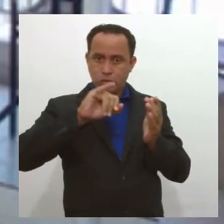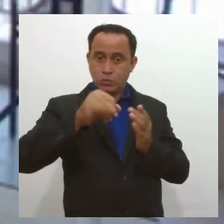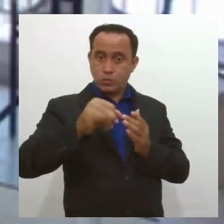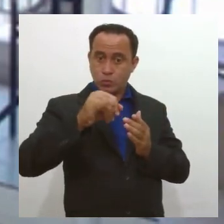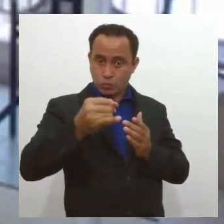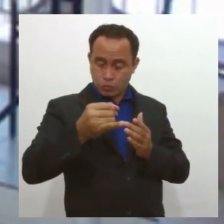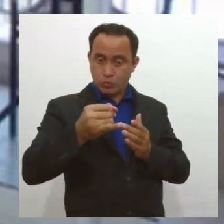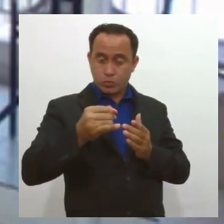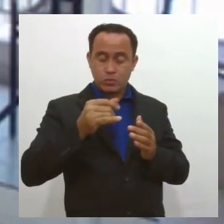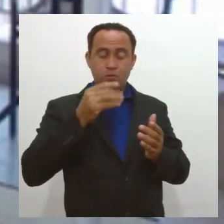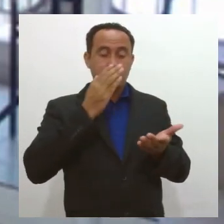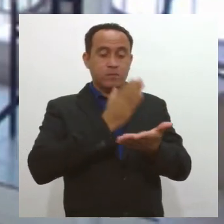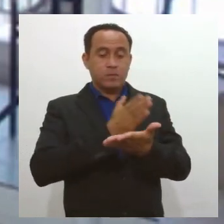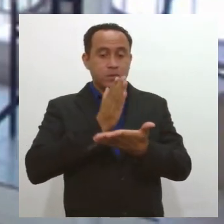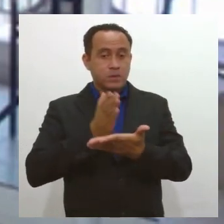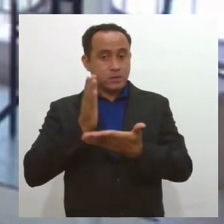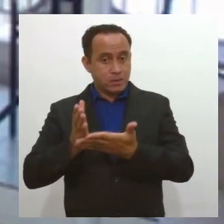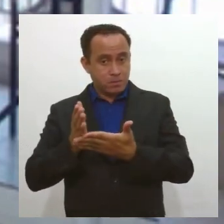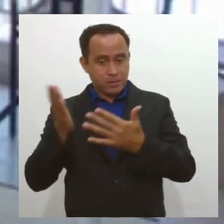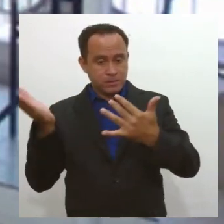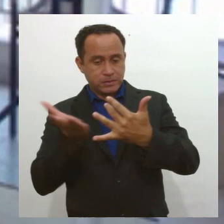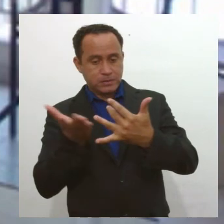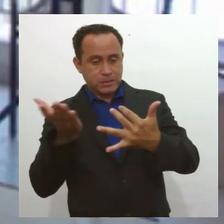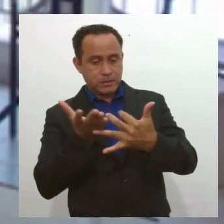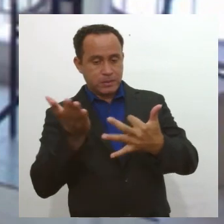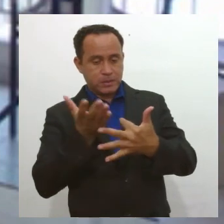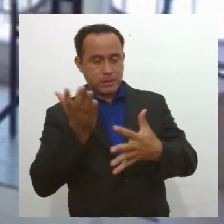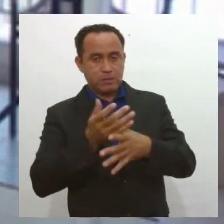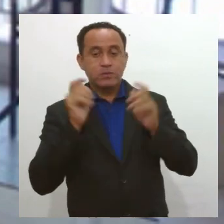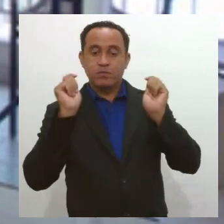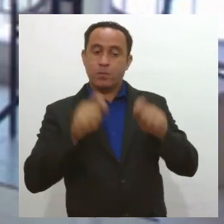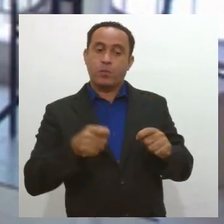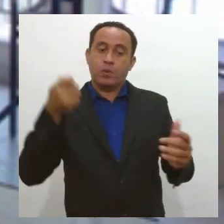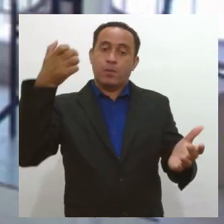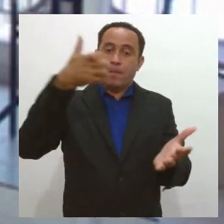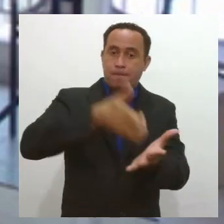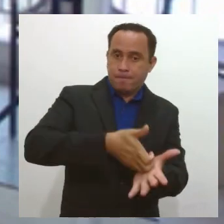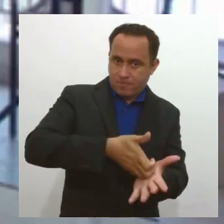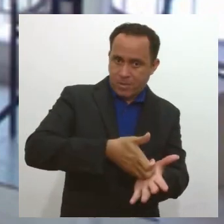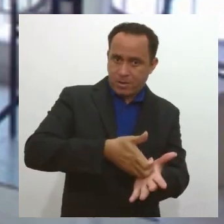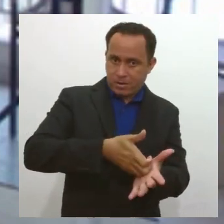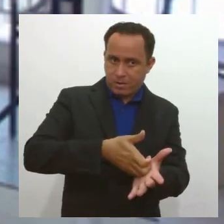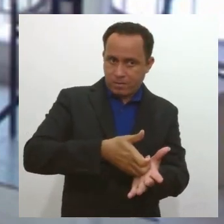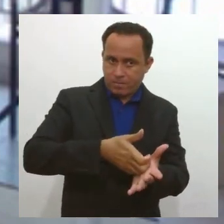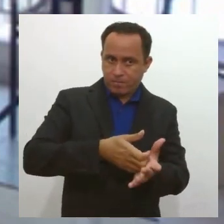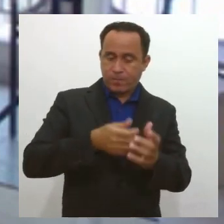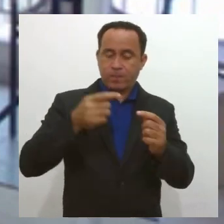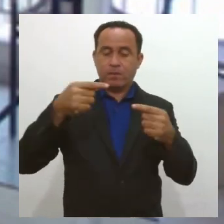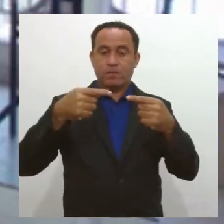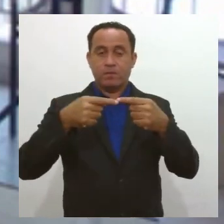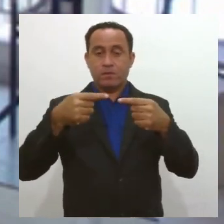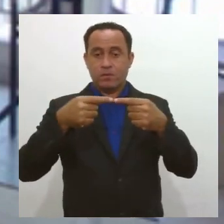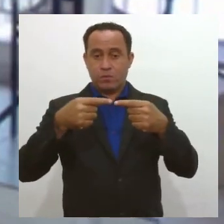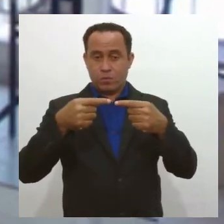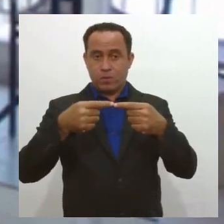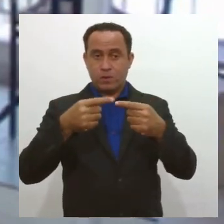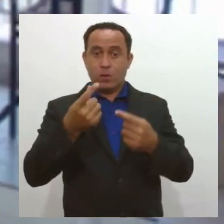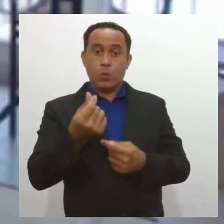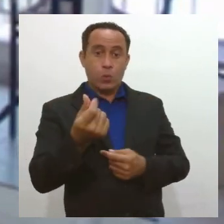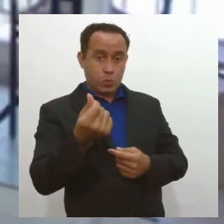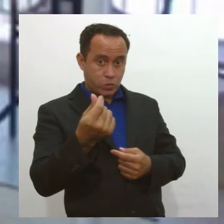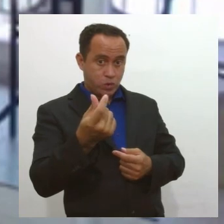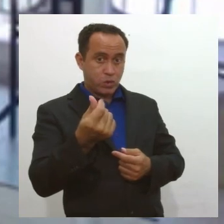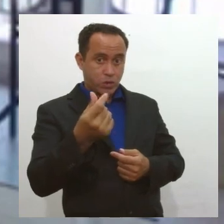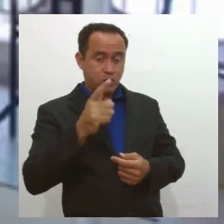veja se a parcela que você vai pegar, que você vai contratar, realmente cabe no seu planejamento. Lembre-se que aquele dinheiro que você vai ter